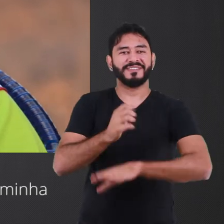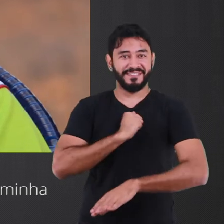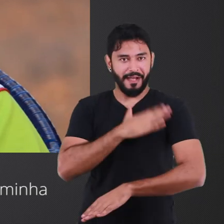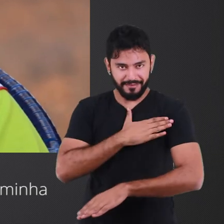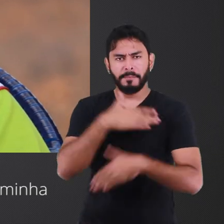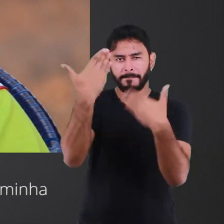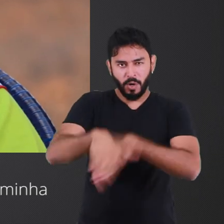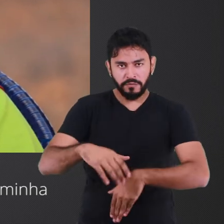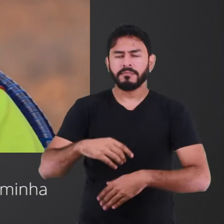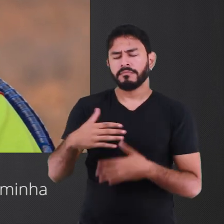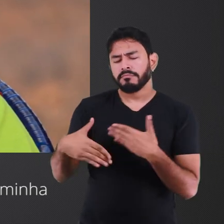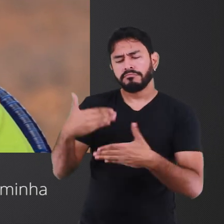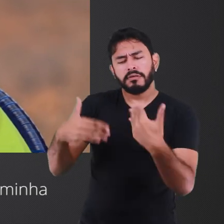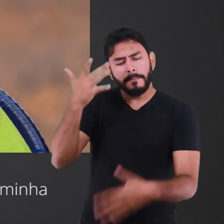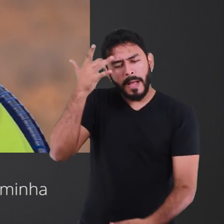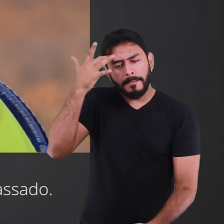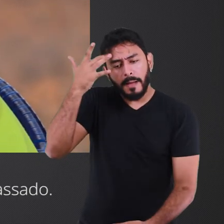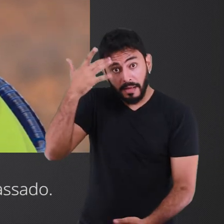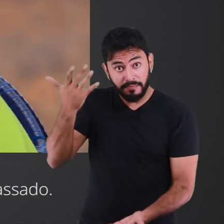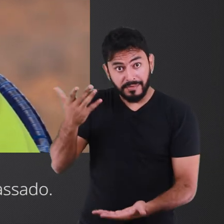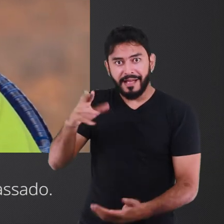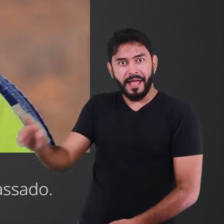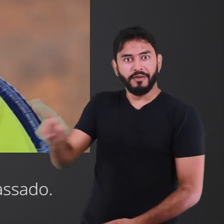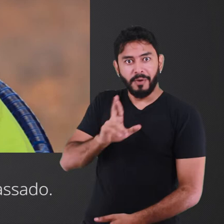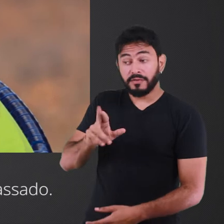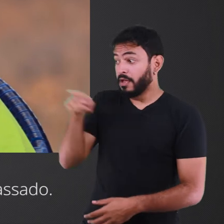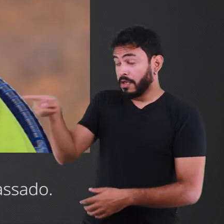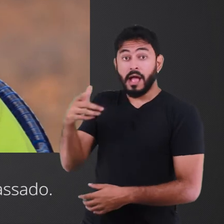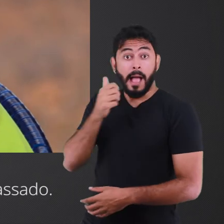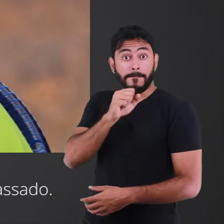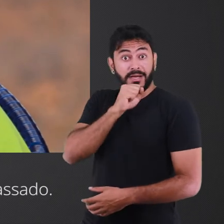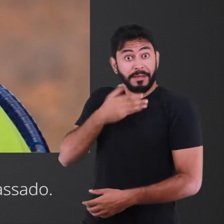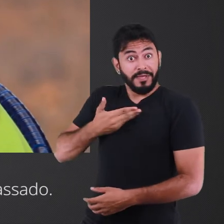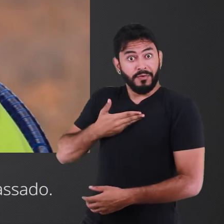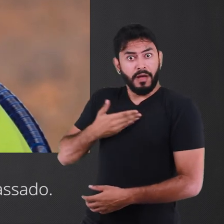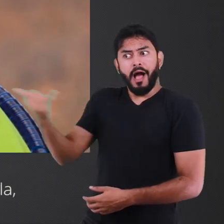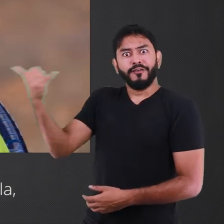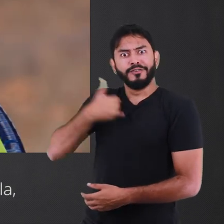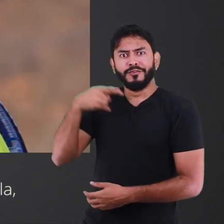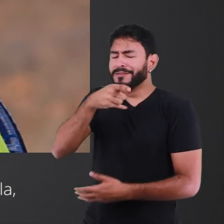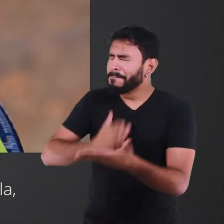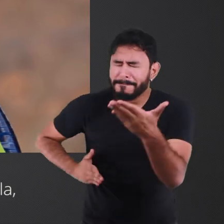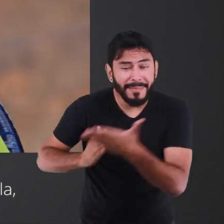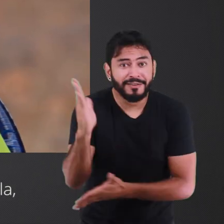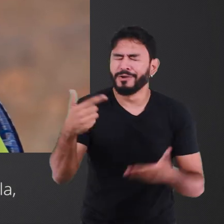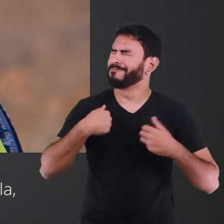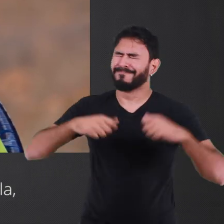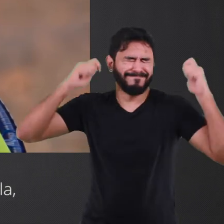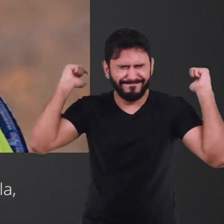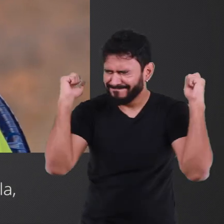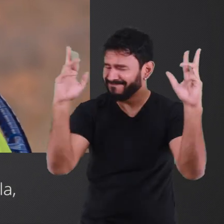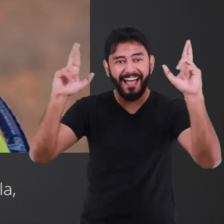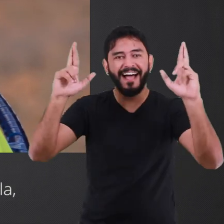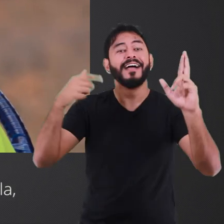quando saiu o resultado, a mãe de uma colega minha que tinha feito comigo falou para mim que eu tinha passado. Todo o meu esforço durante